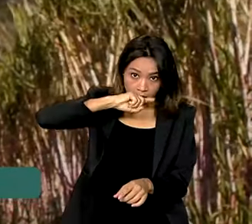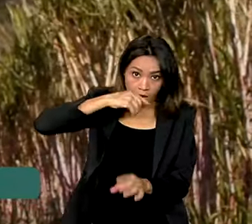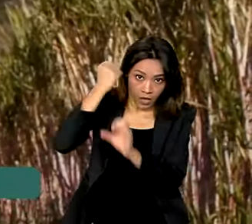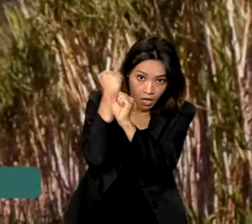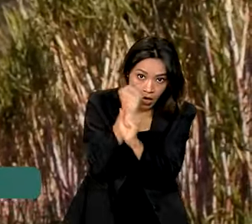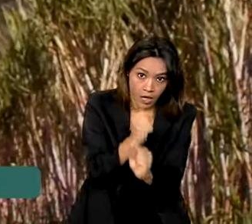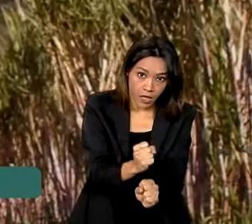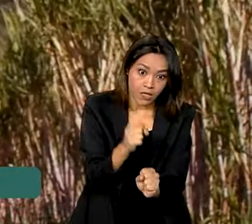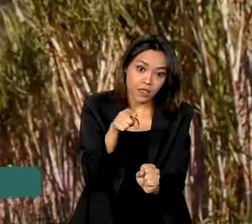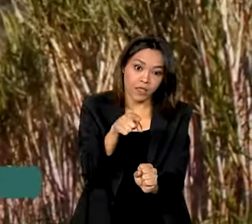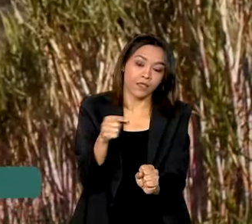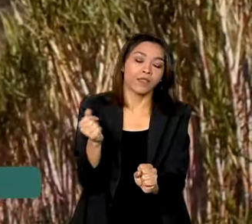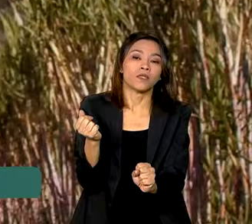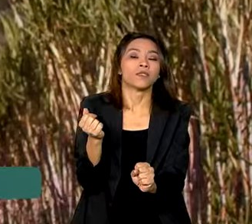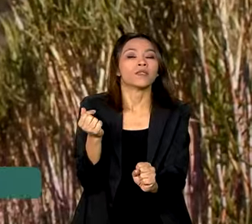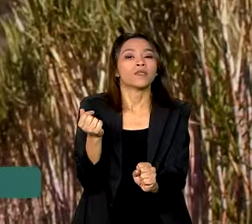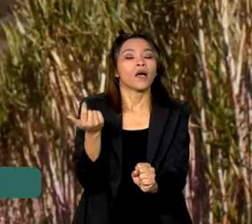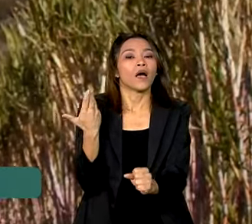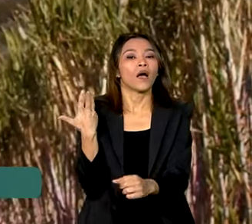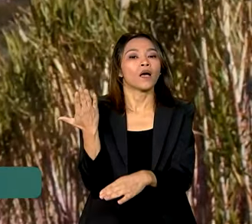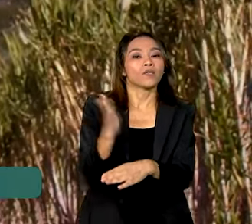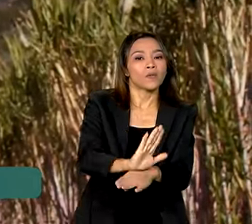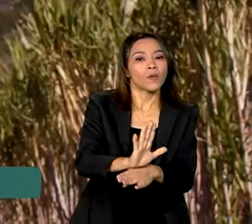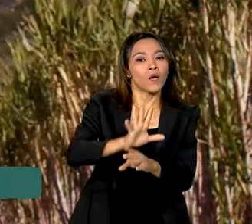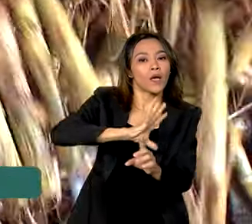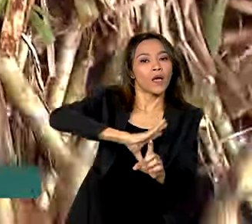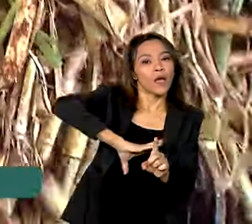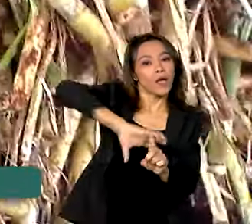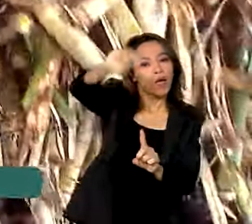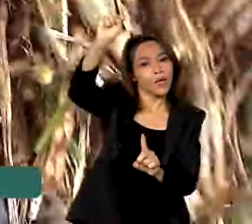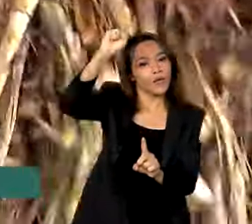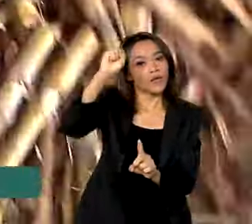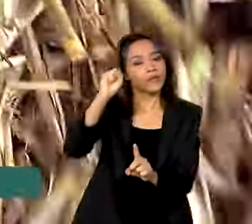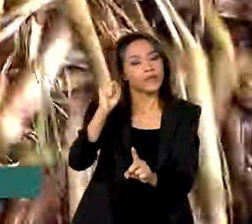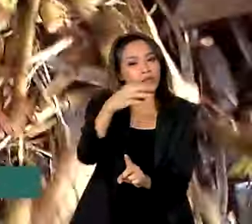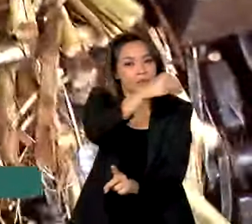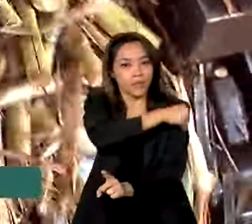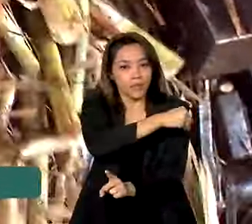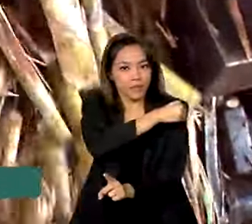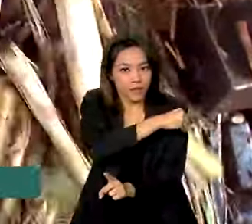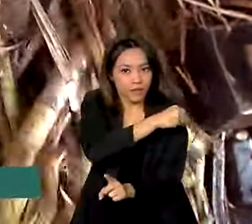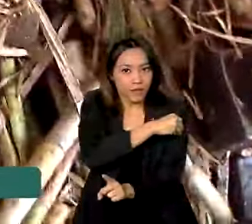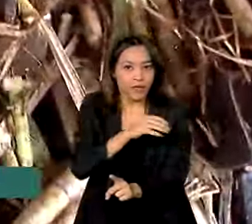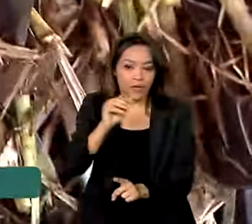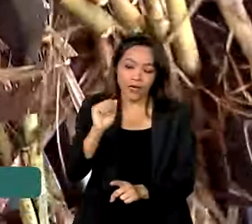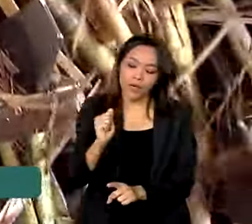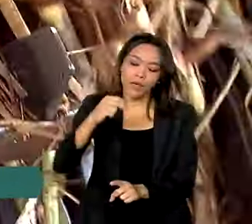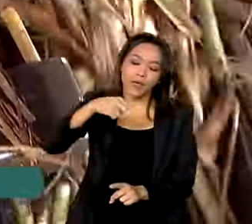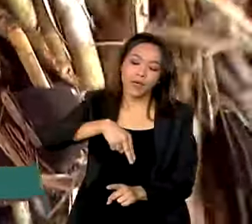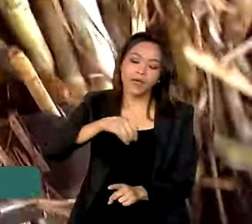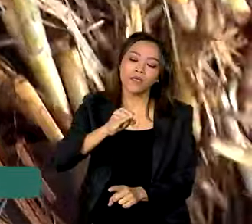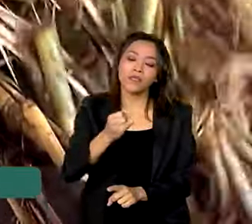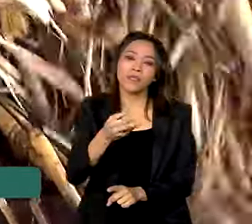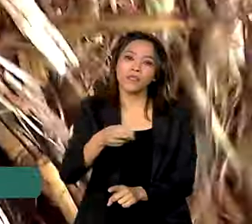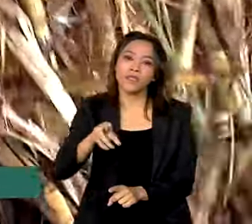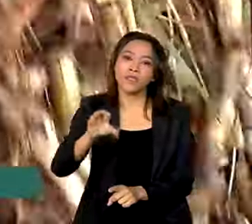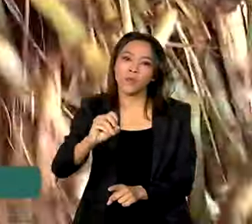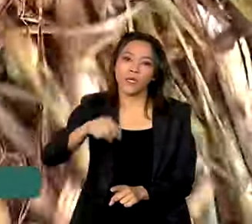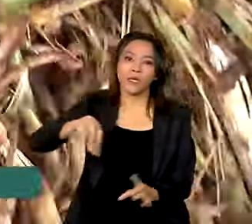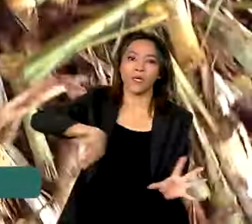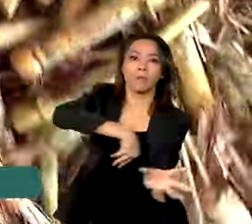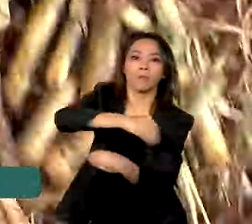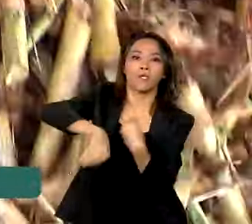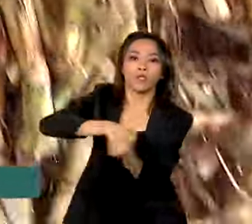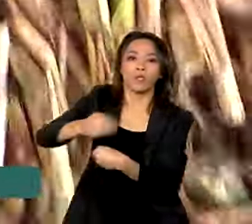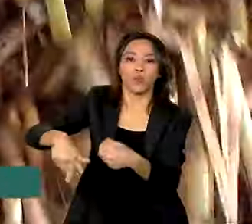possibilitou aí um recorde na fabricação de etanol anidro, aquele que é misturado junto à gasolina, e